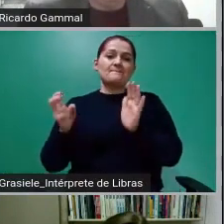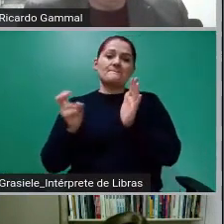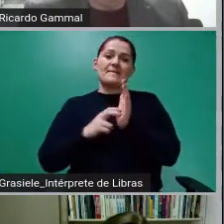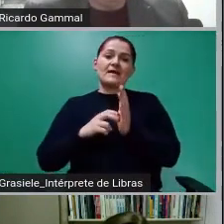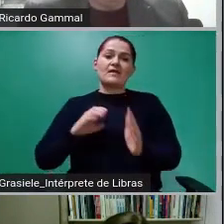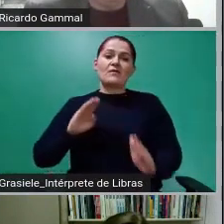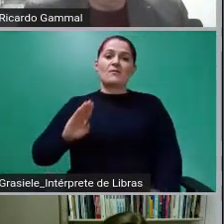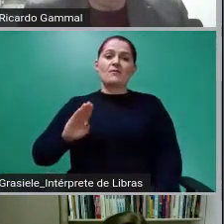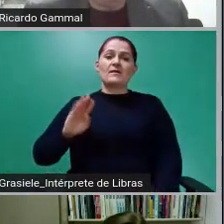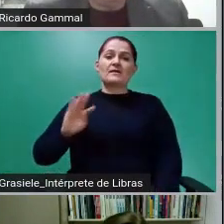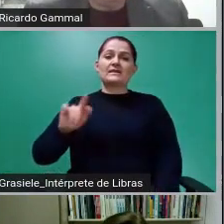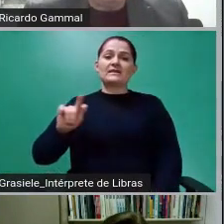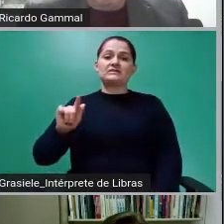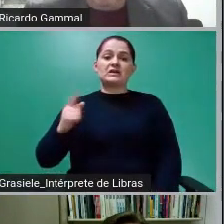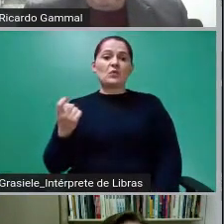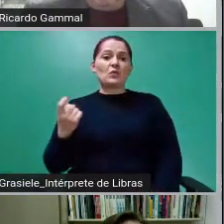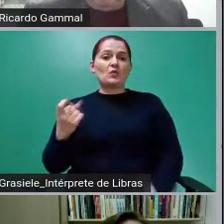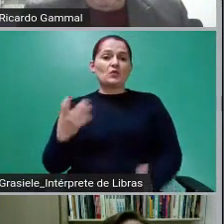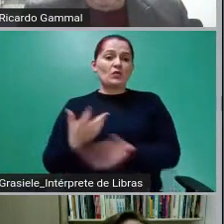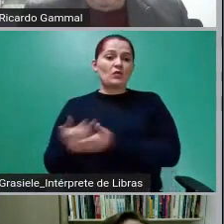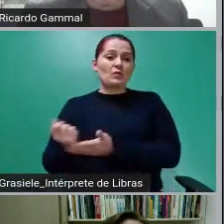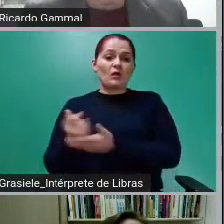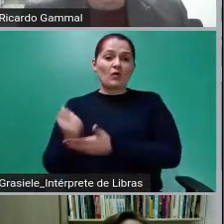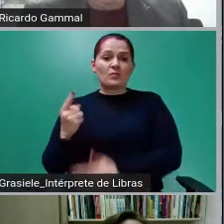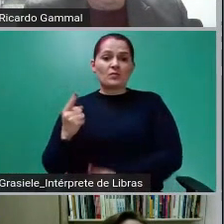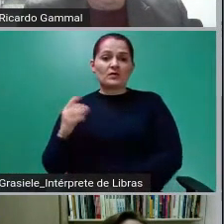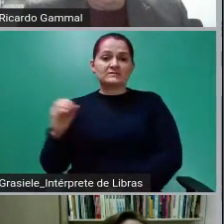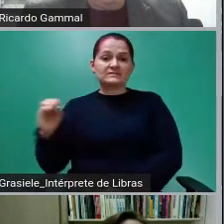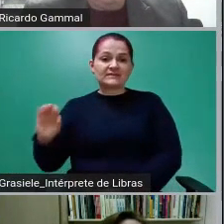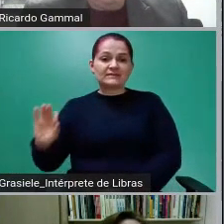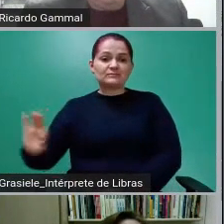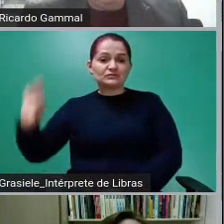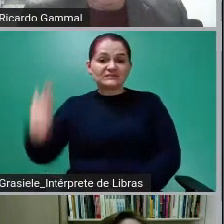o único comprador, ele comprou 100% das debêntures.